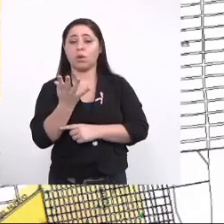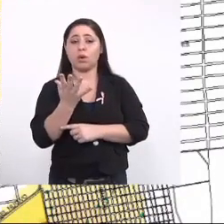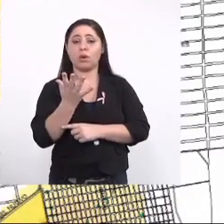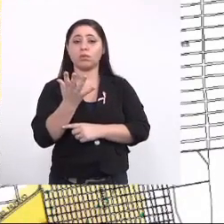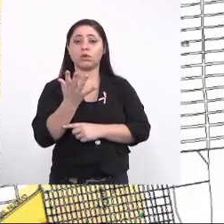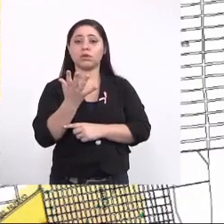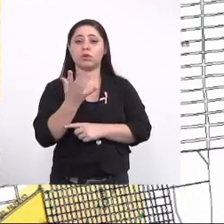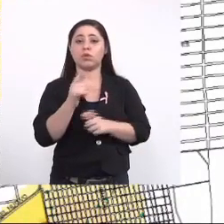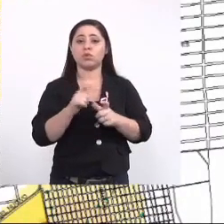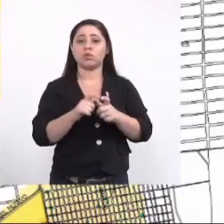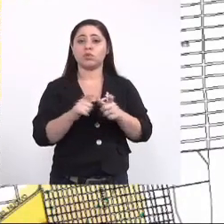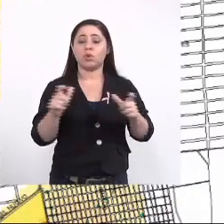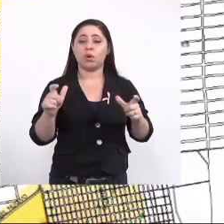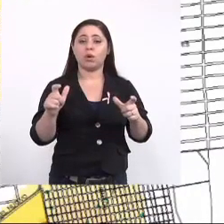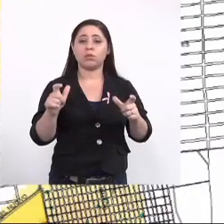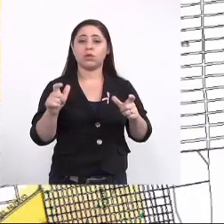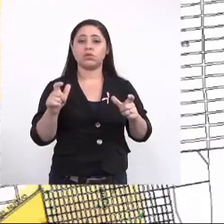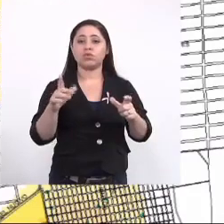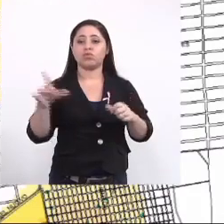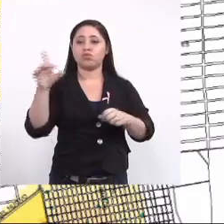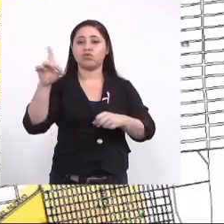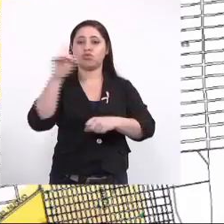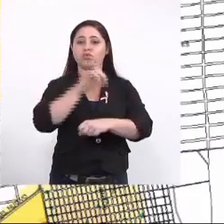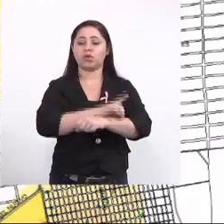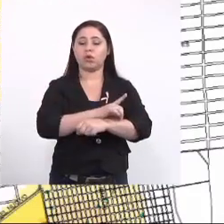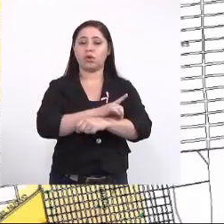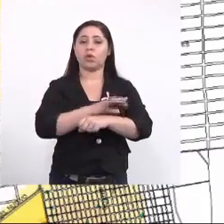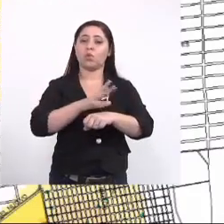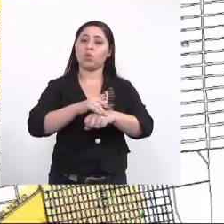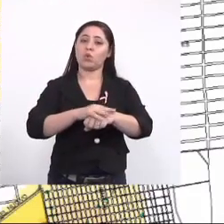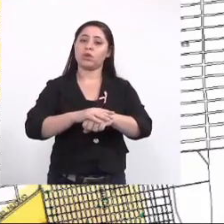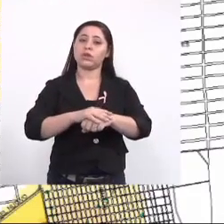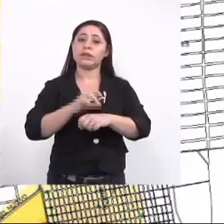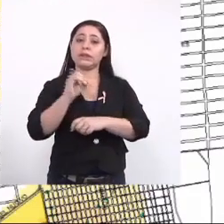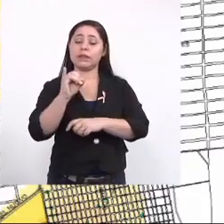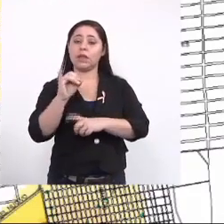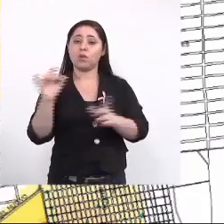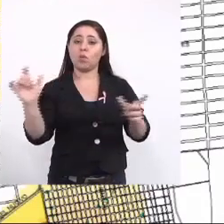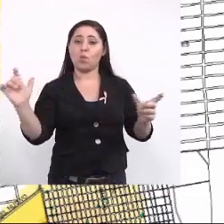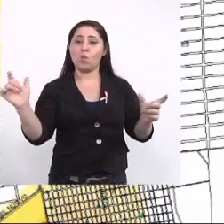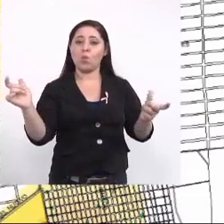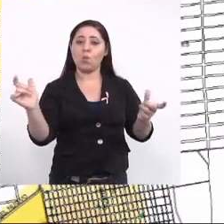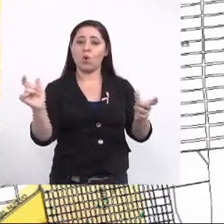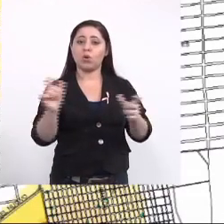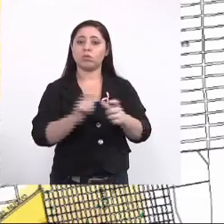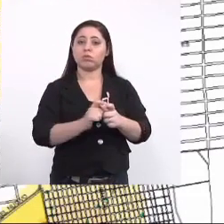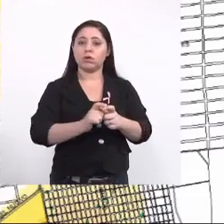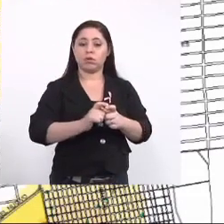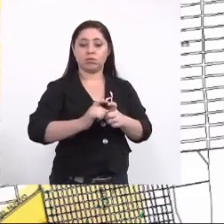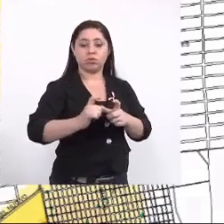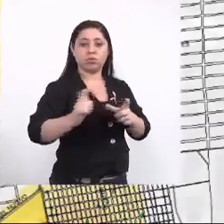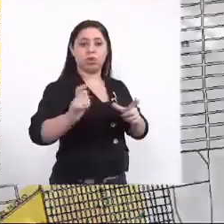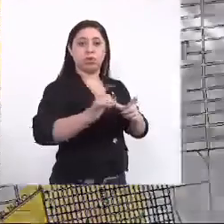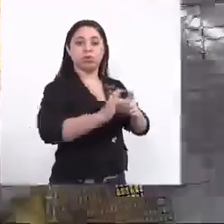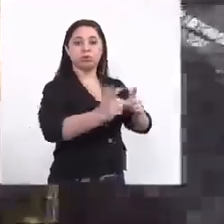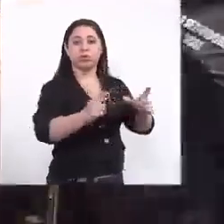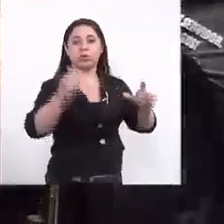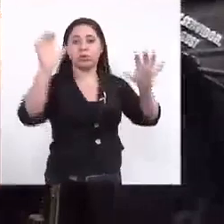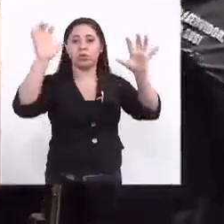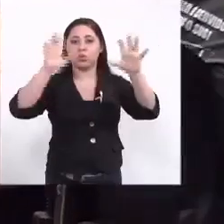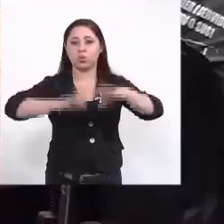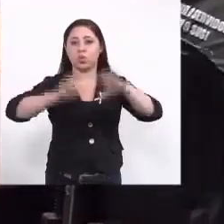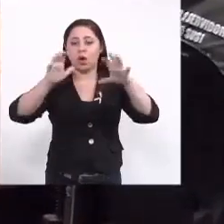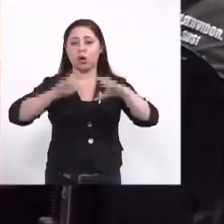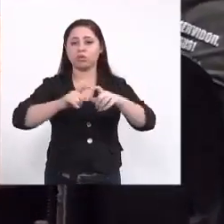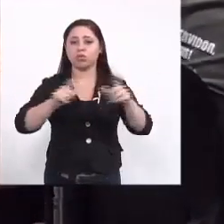consequentemente vai ser maior o número de casos de dengue ou de suspeita caso eu tenho um índice meteorológico maior uma pluviosidade mensal ou semanal